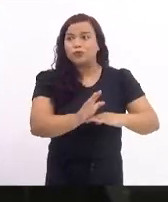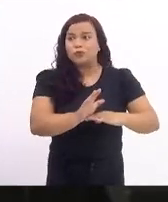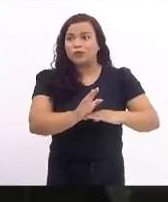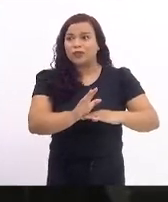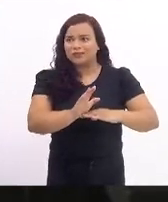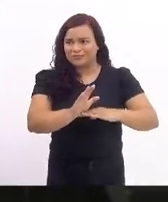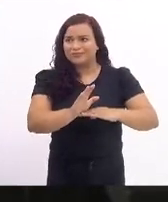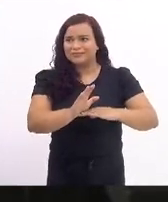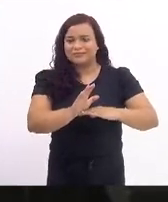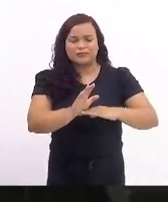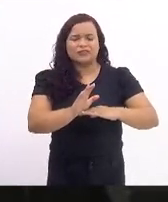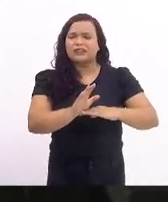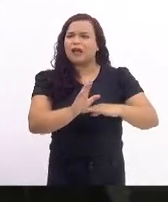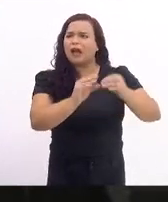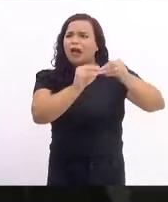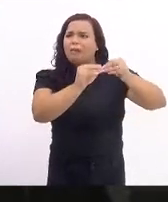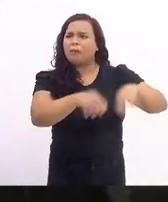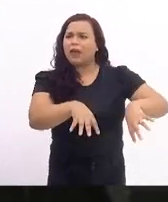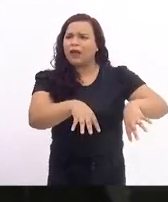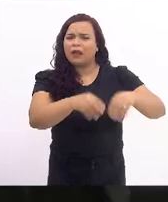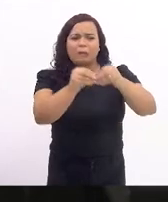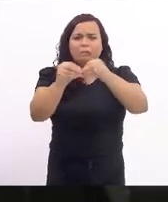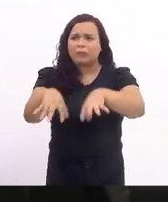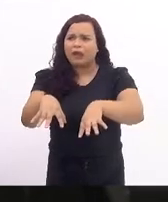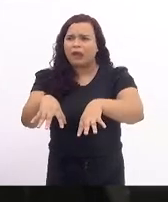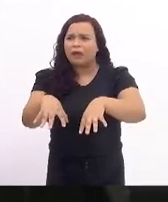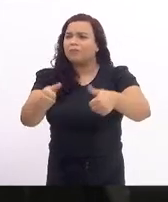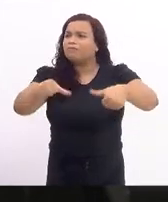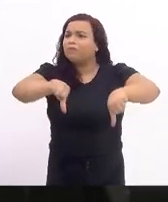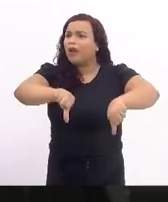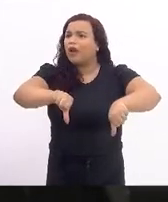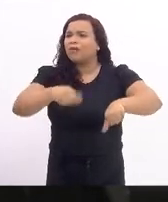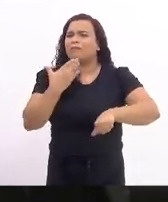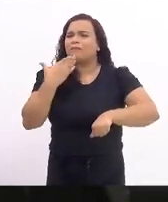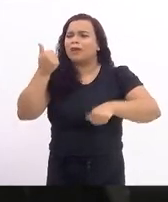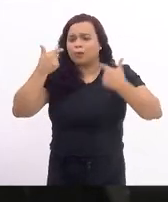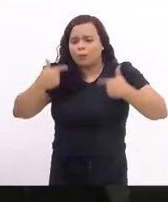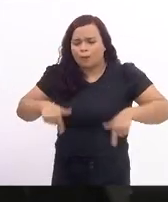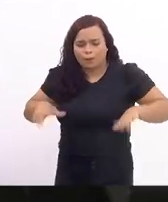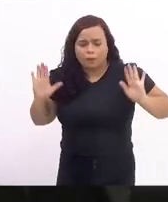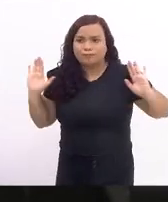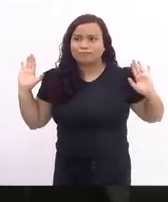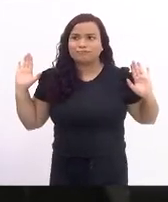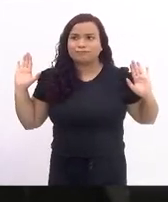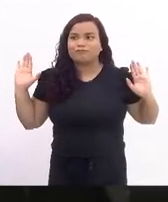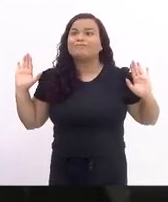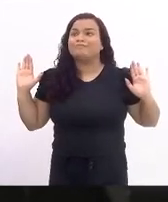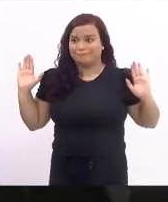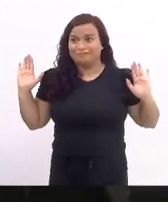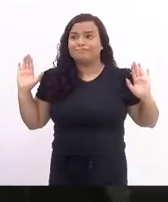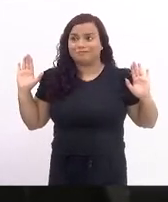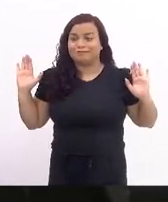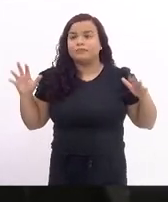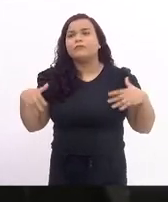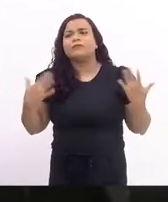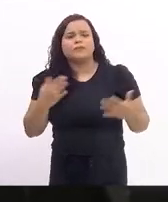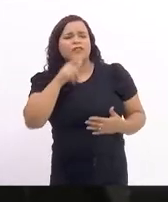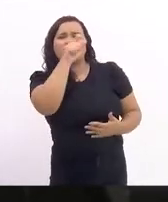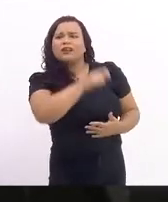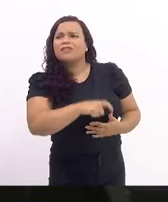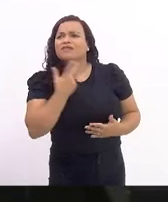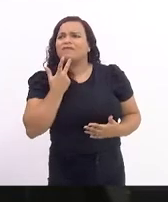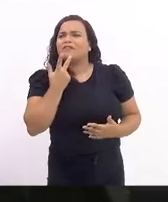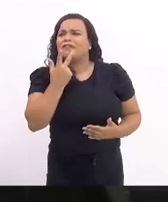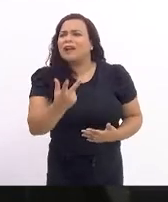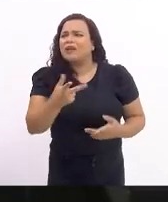E, fez os comentários que fez em relação à fila das